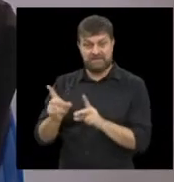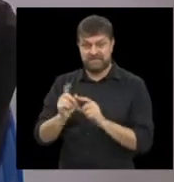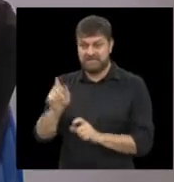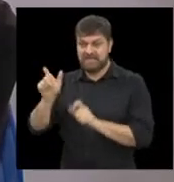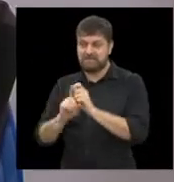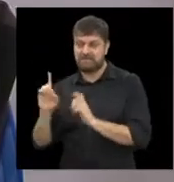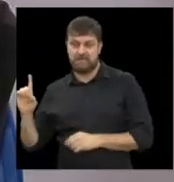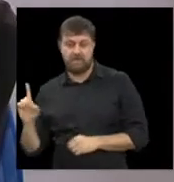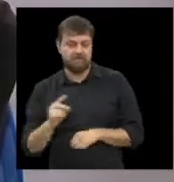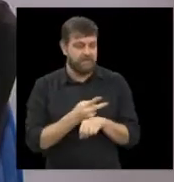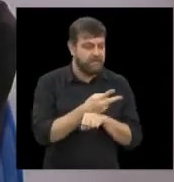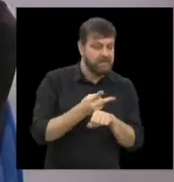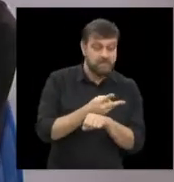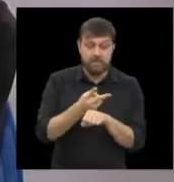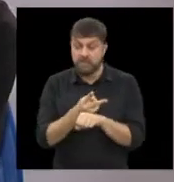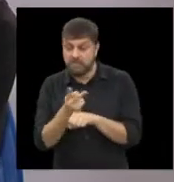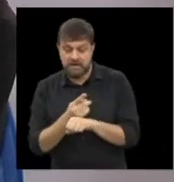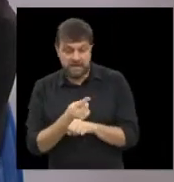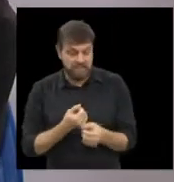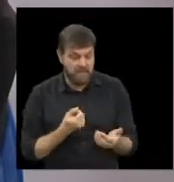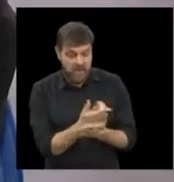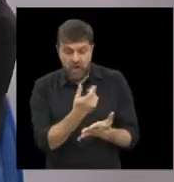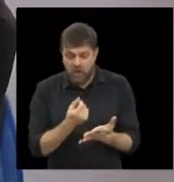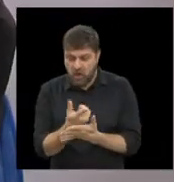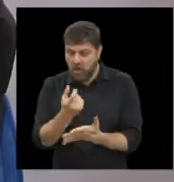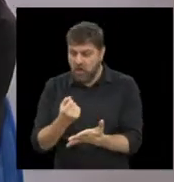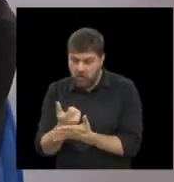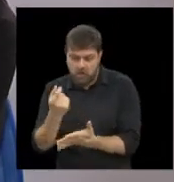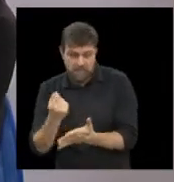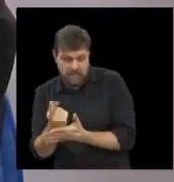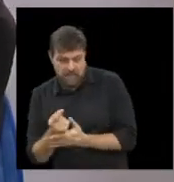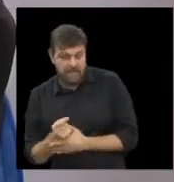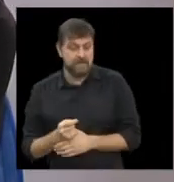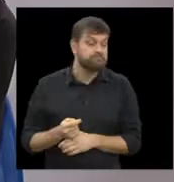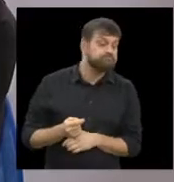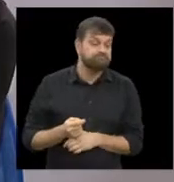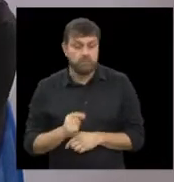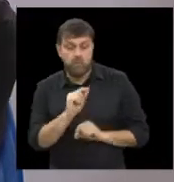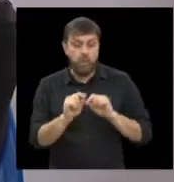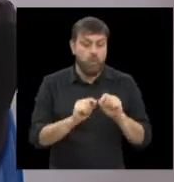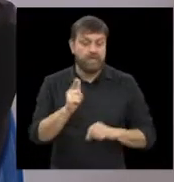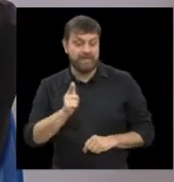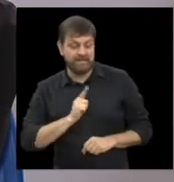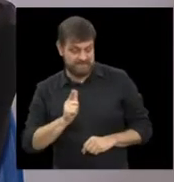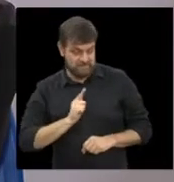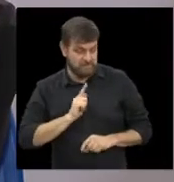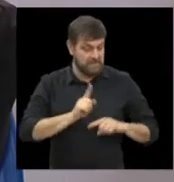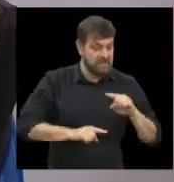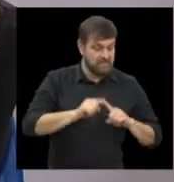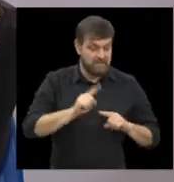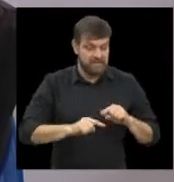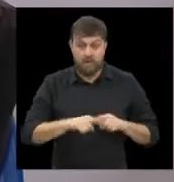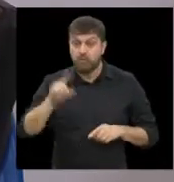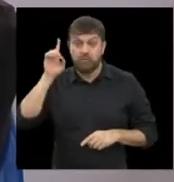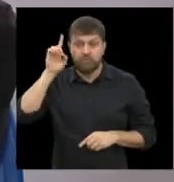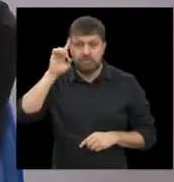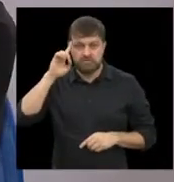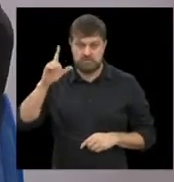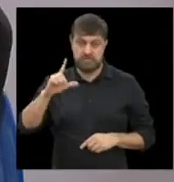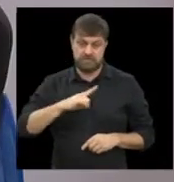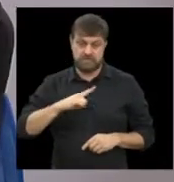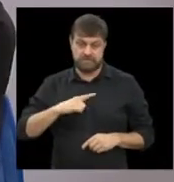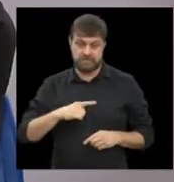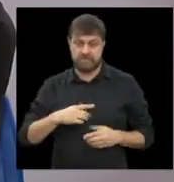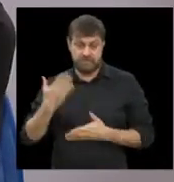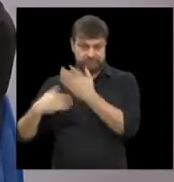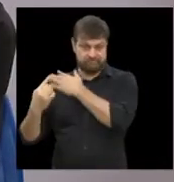sua busca, busca ativa, ver os materiais que gostaria de adquirir, faz até compras maiores e revende